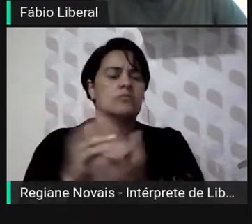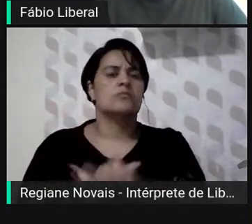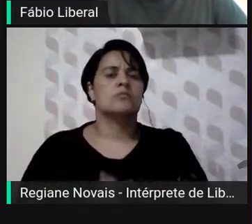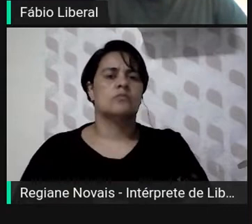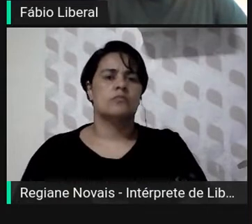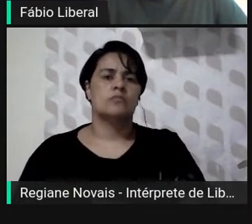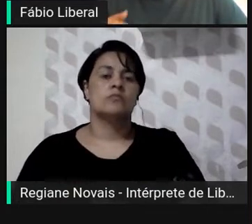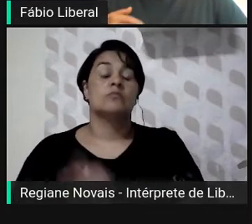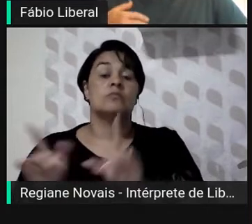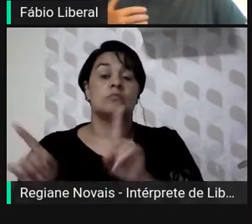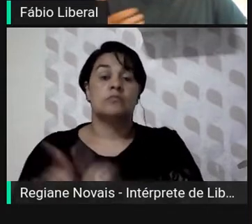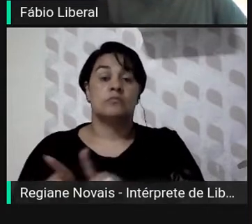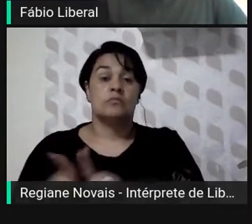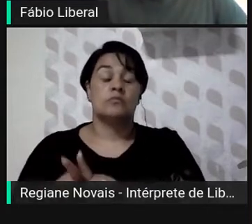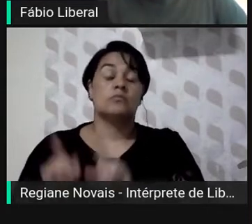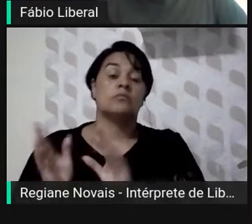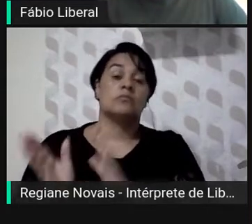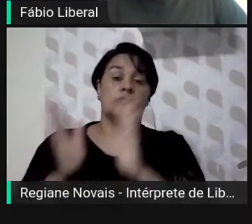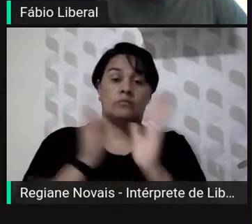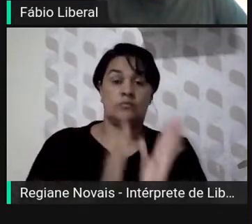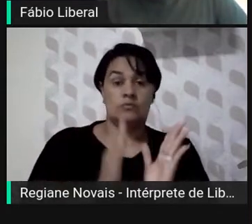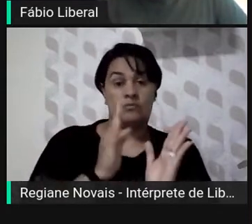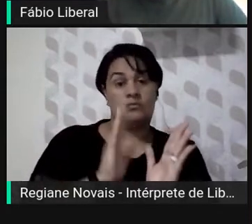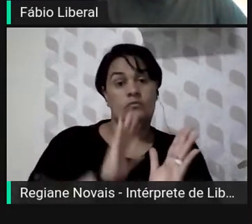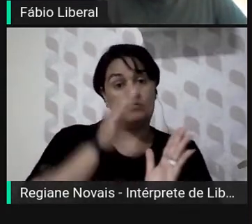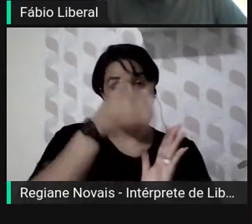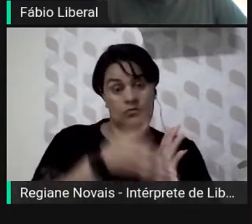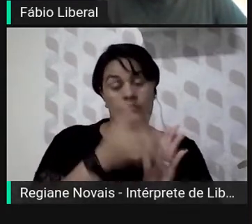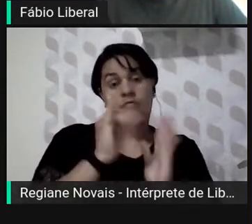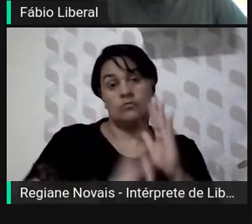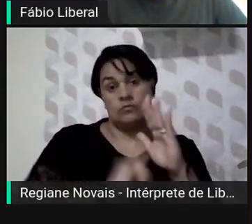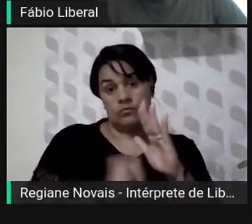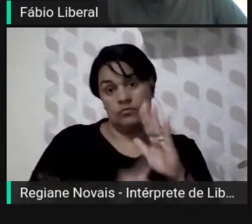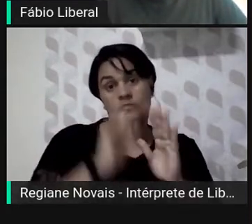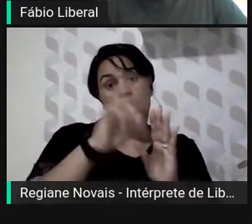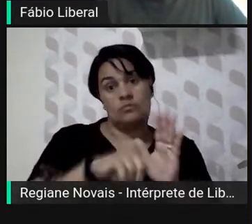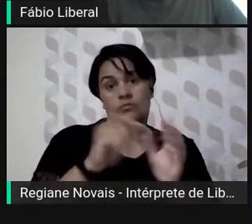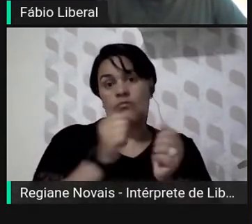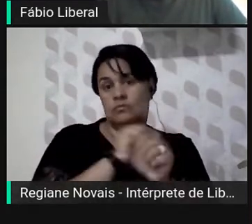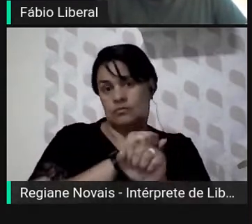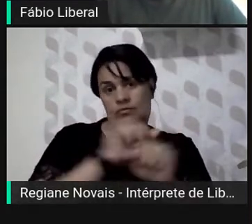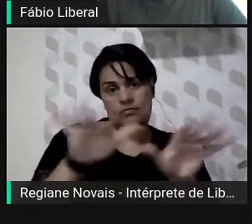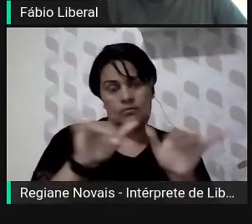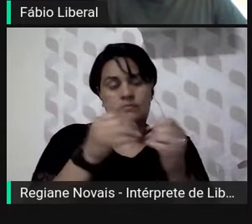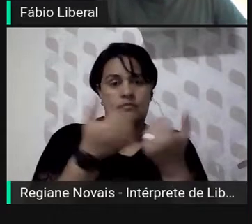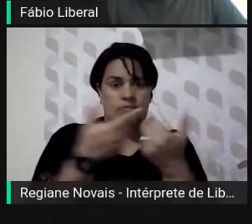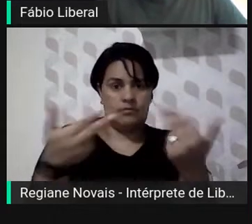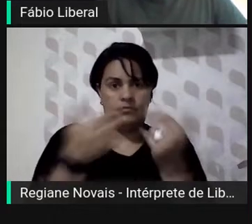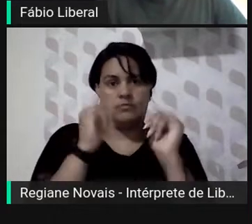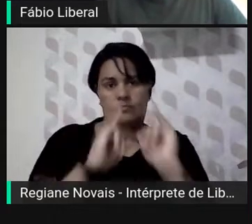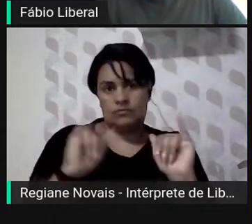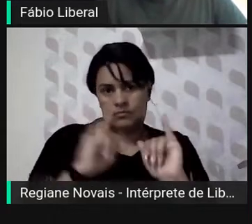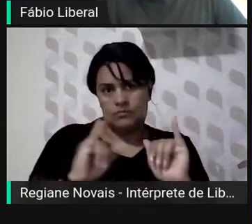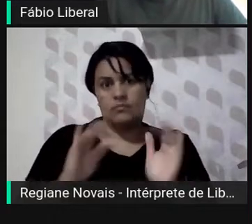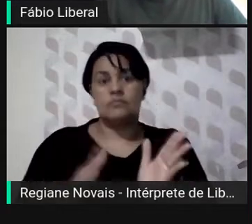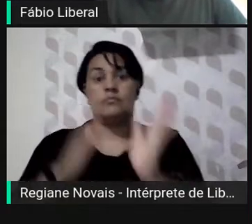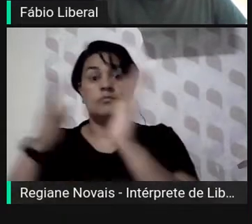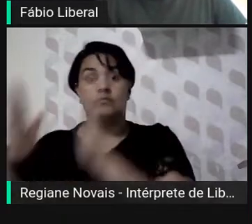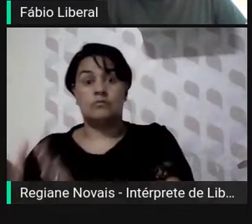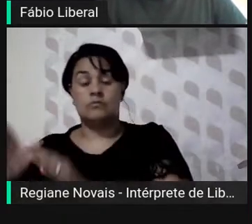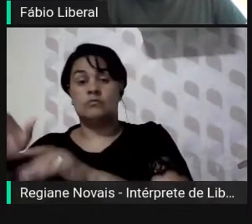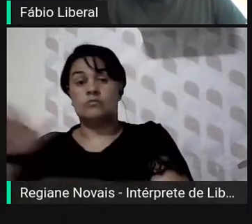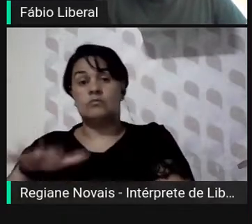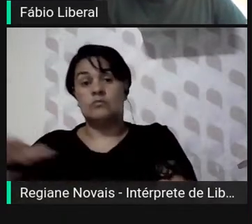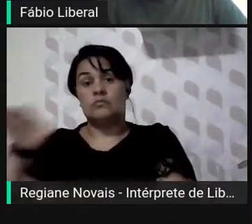De um lado, ela interessa a instituição produtora que torna seus atos conhecidos, gerando assim as consequências desejadas. E de outro,